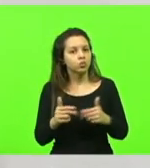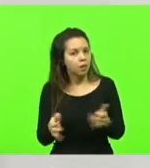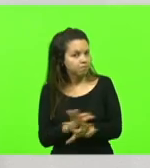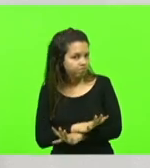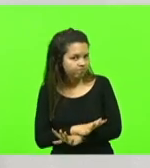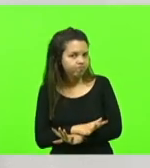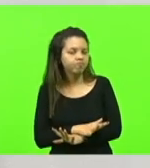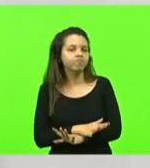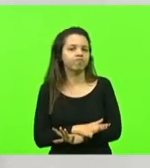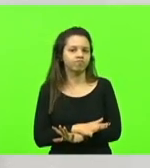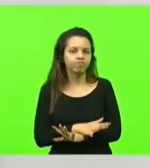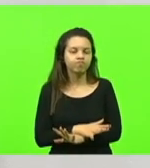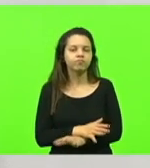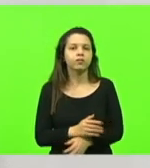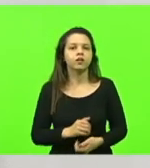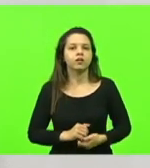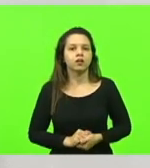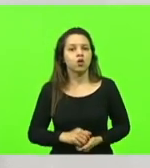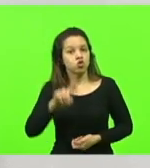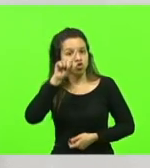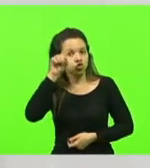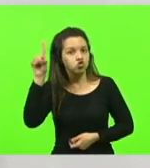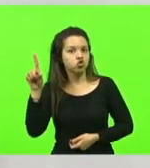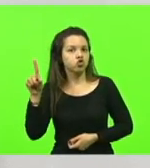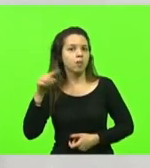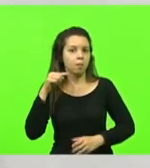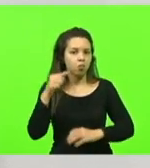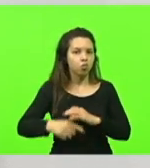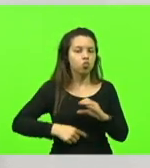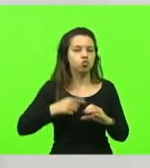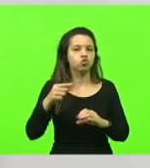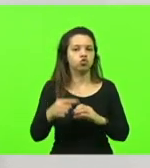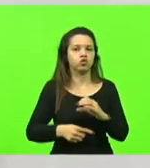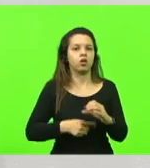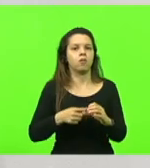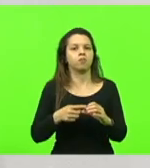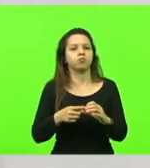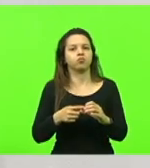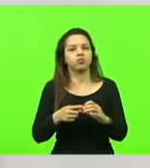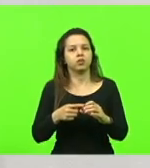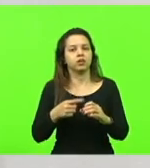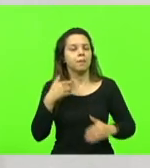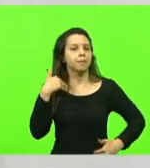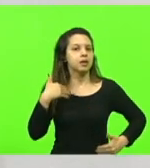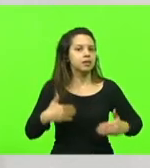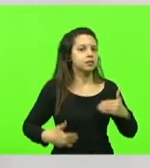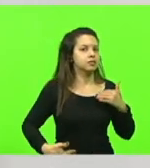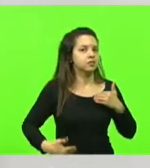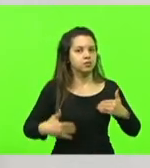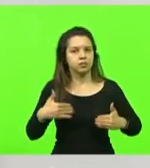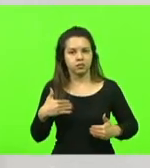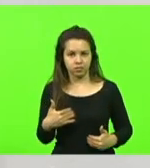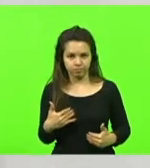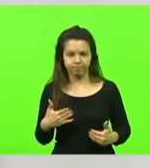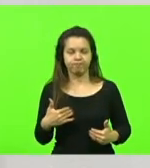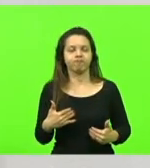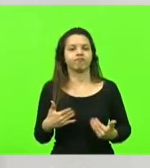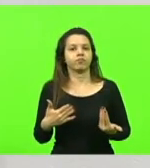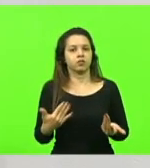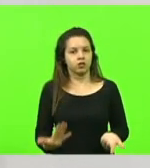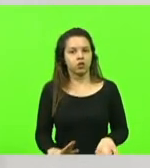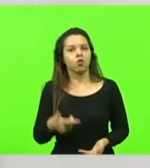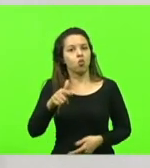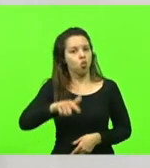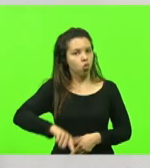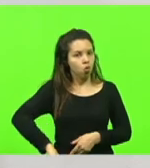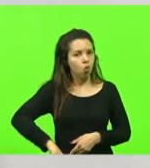considerações a respeito do Dia Mundial da Paralisia Cerebral. Mais uma vez, parabenizamos o governo